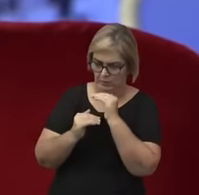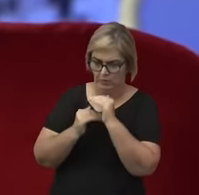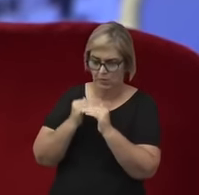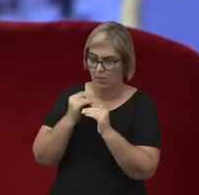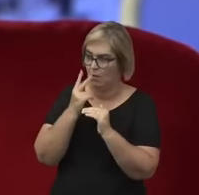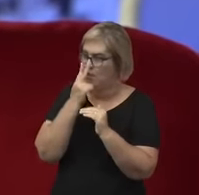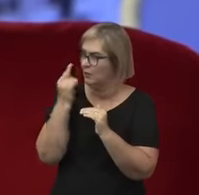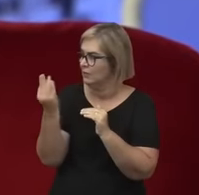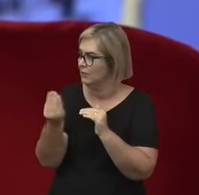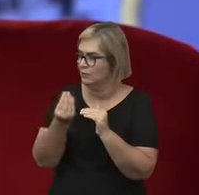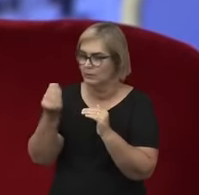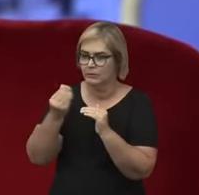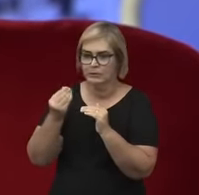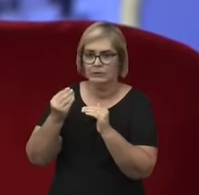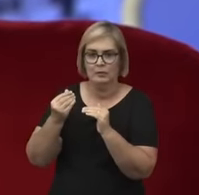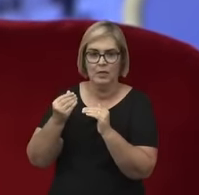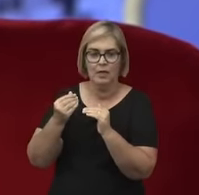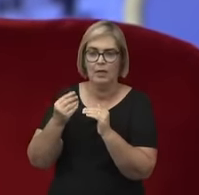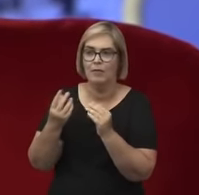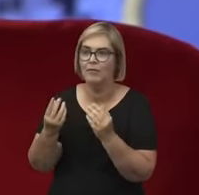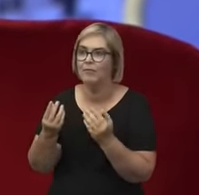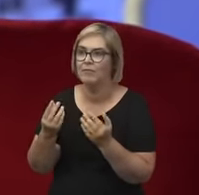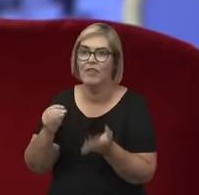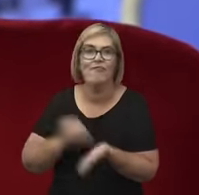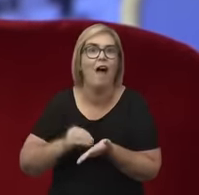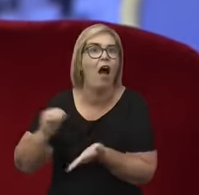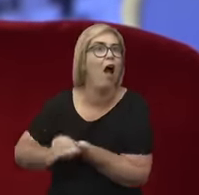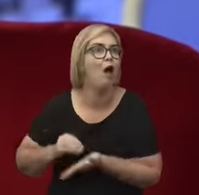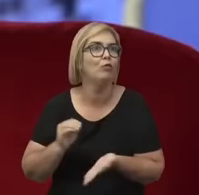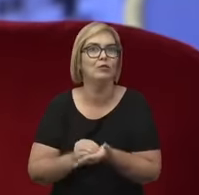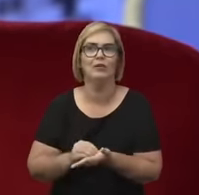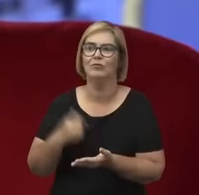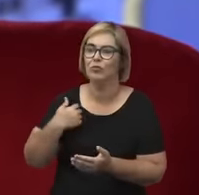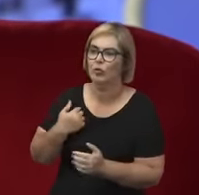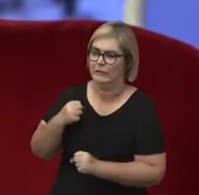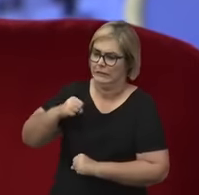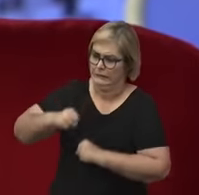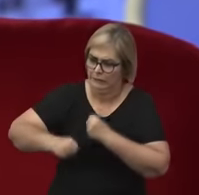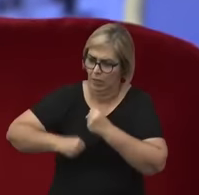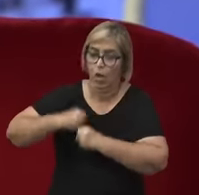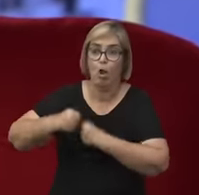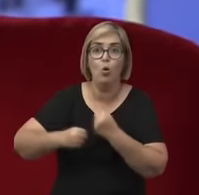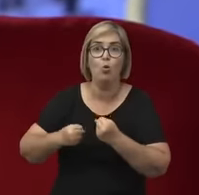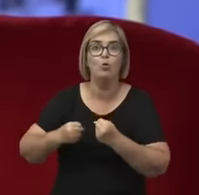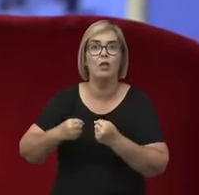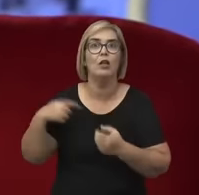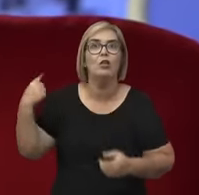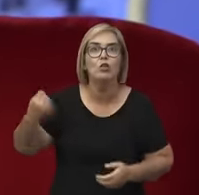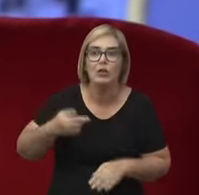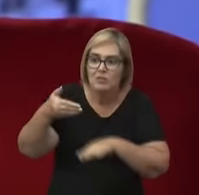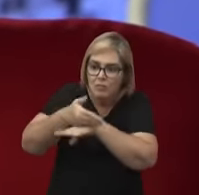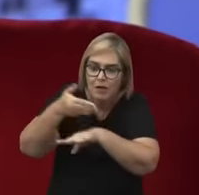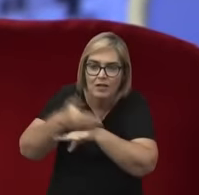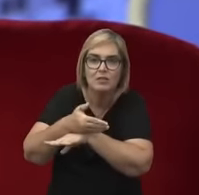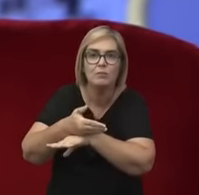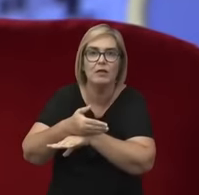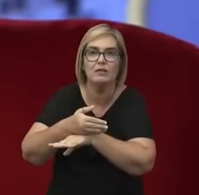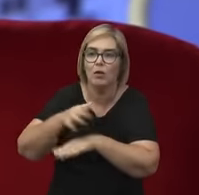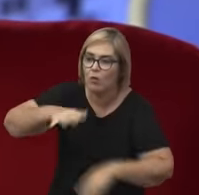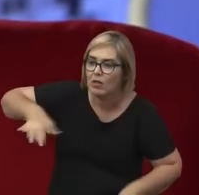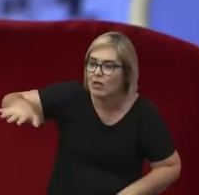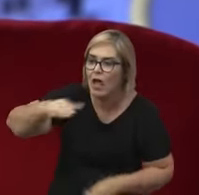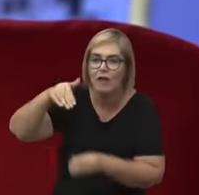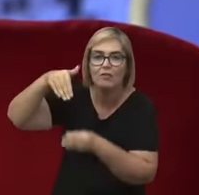E que a expressão política, a nossa participação política é uma camada da existência que